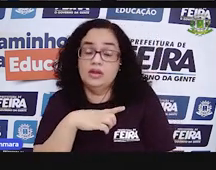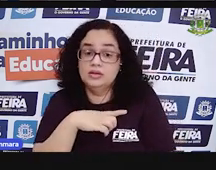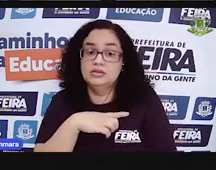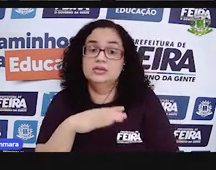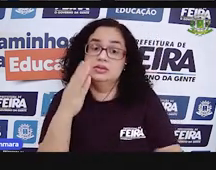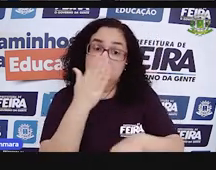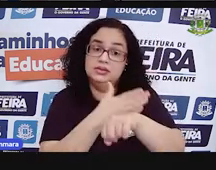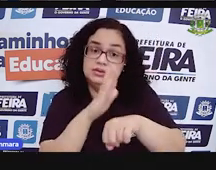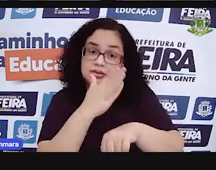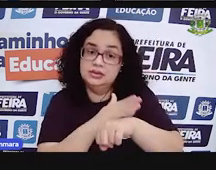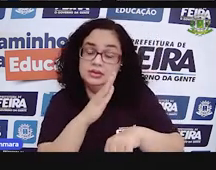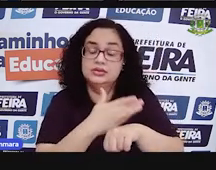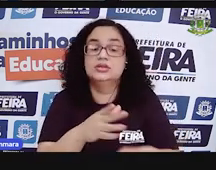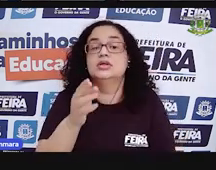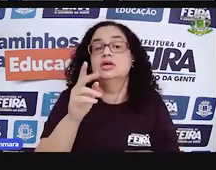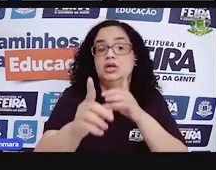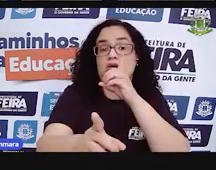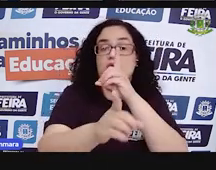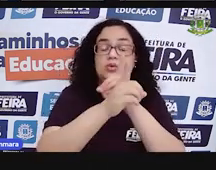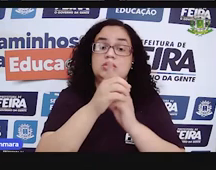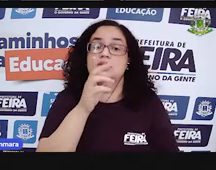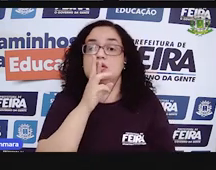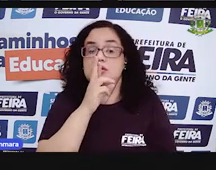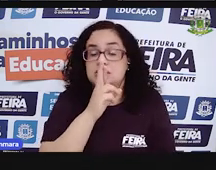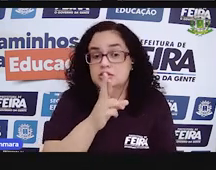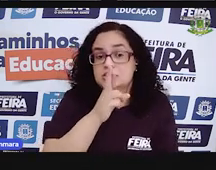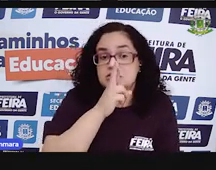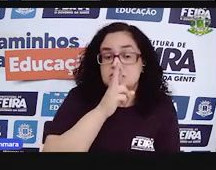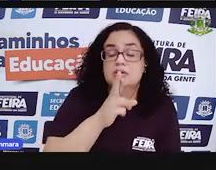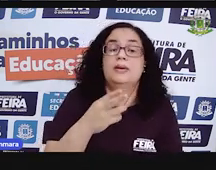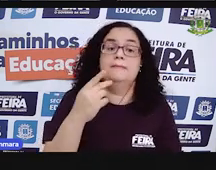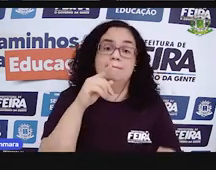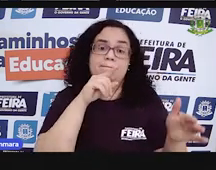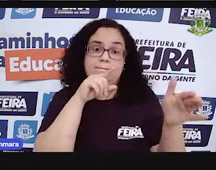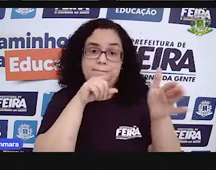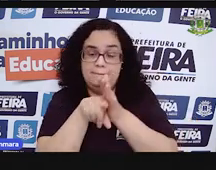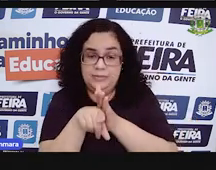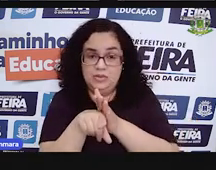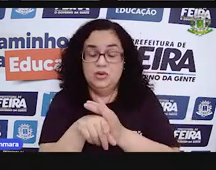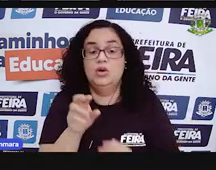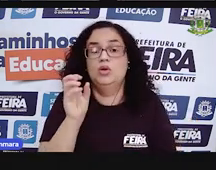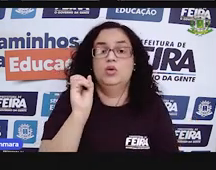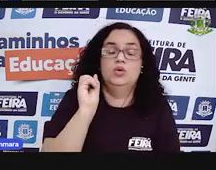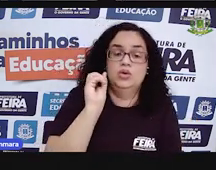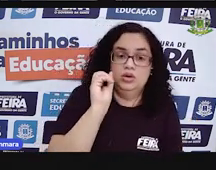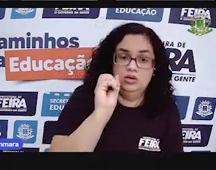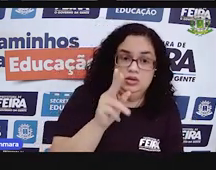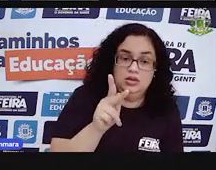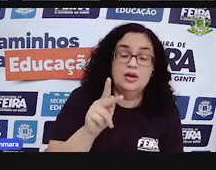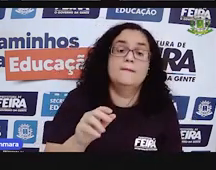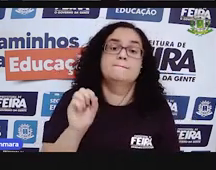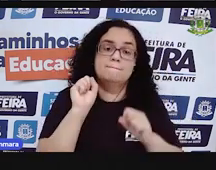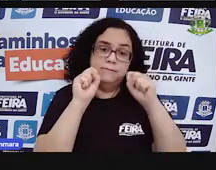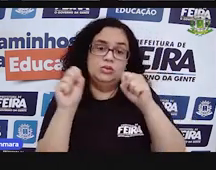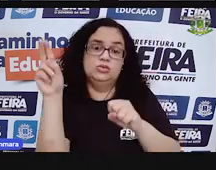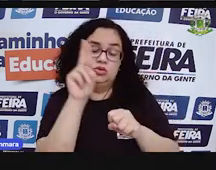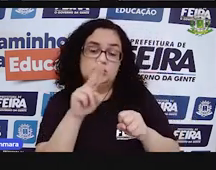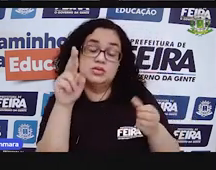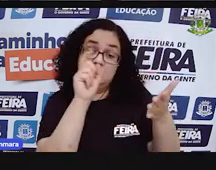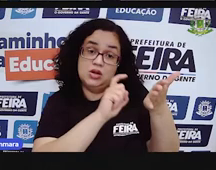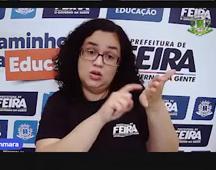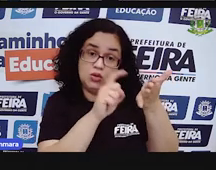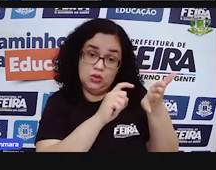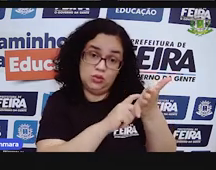a resposta para essa pergunta. Certo? Você pode usar a calculadora do